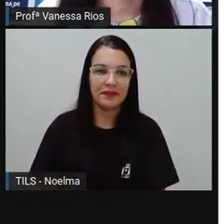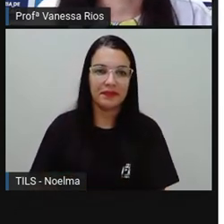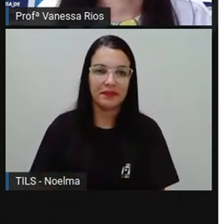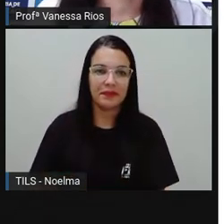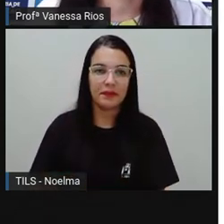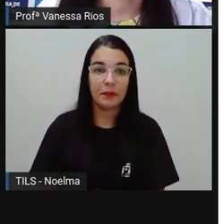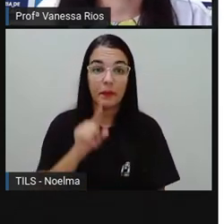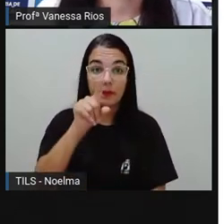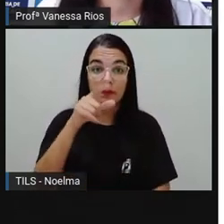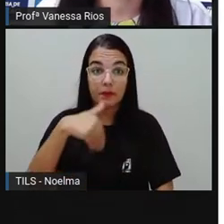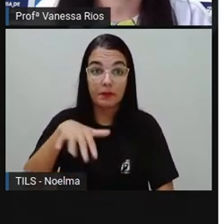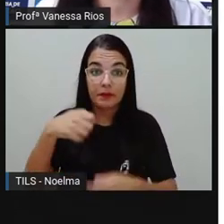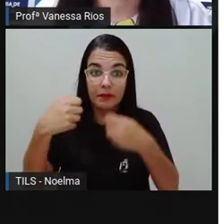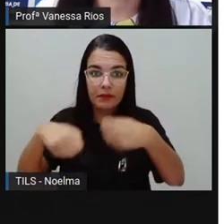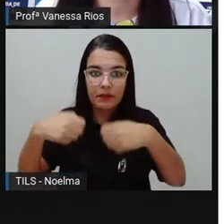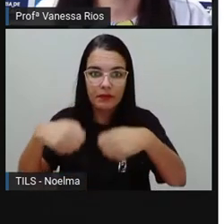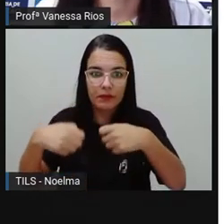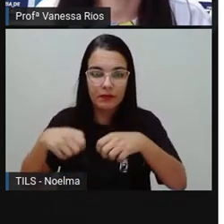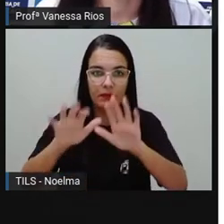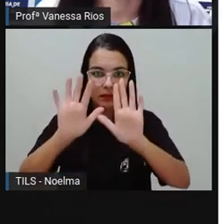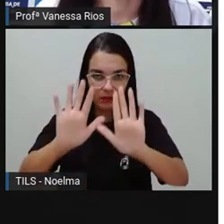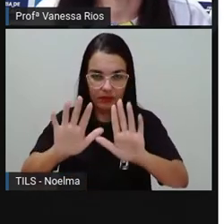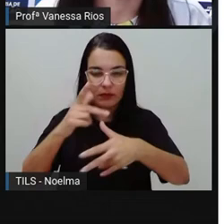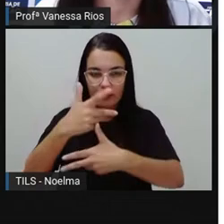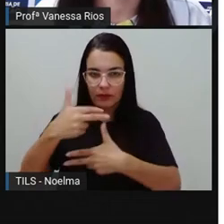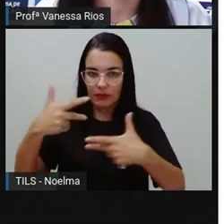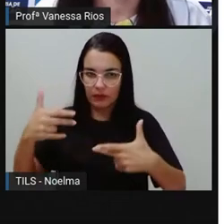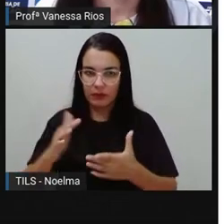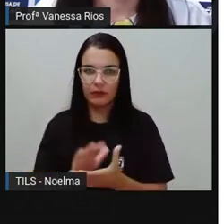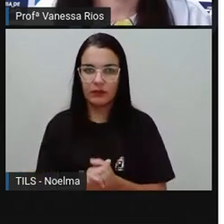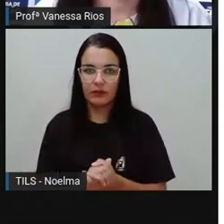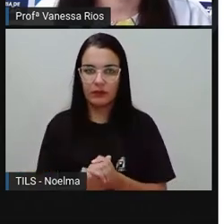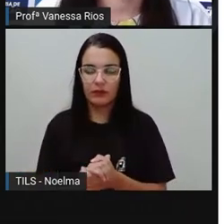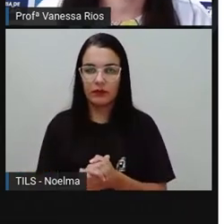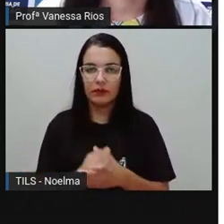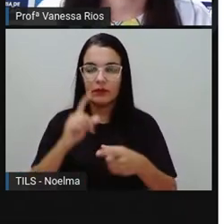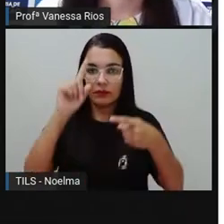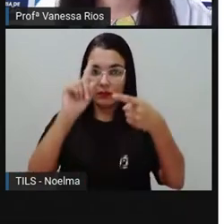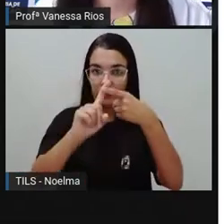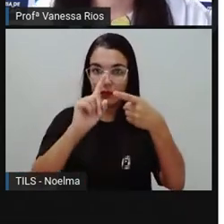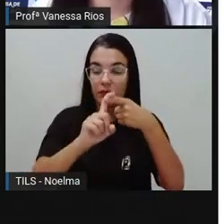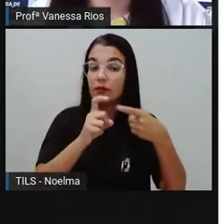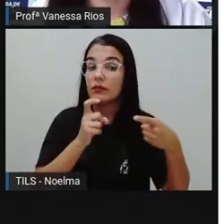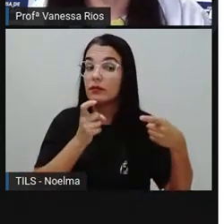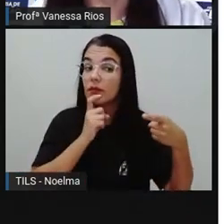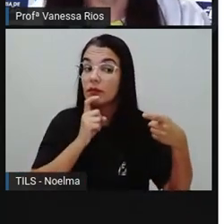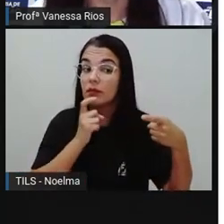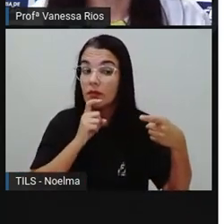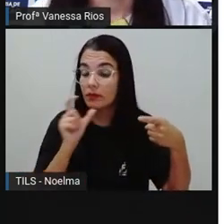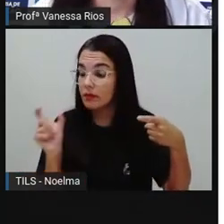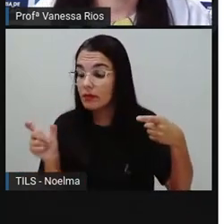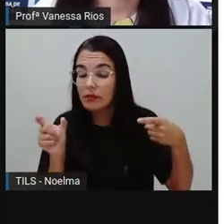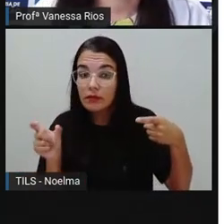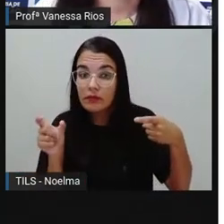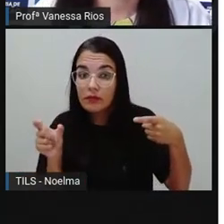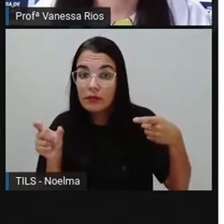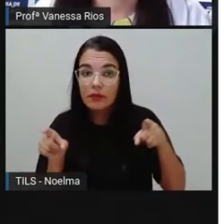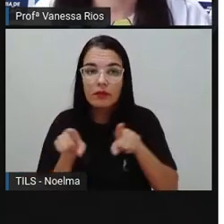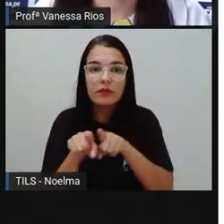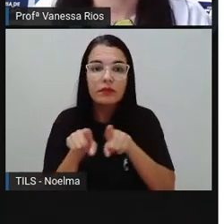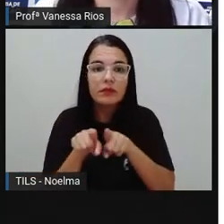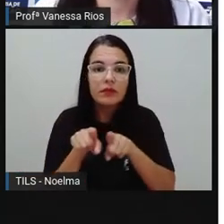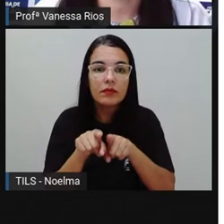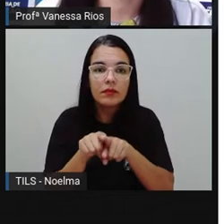experiência aqui, você vai precisar dos seguintes materiais. Você vai precisar de cubos de gelo e também um